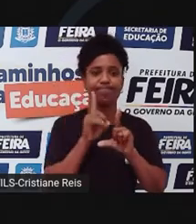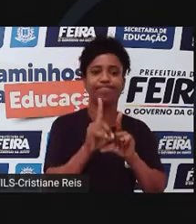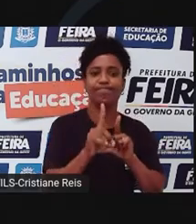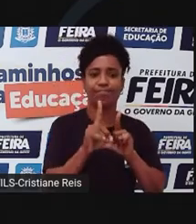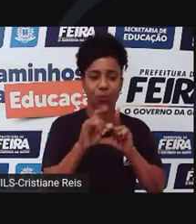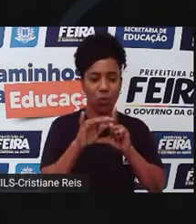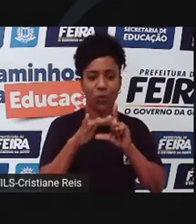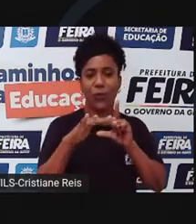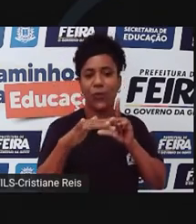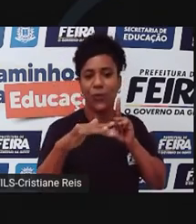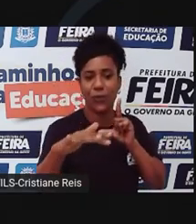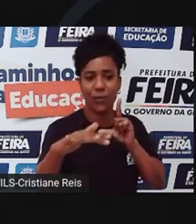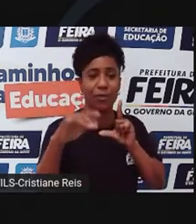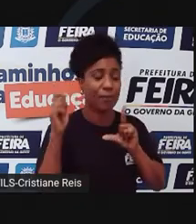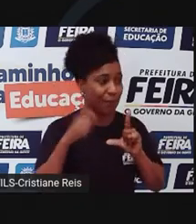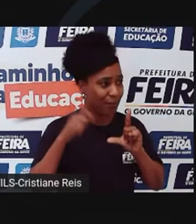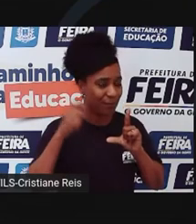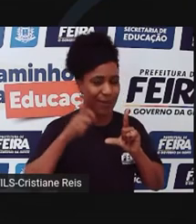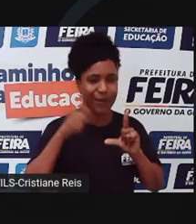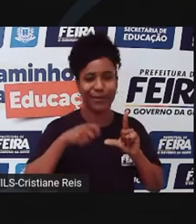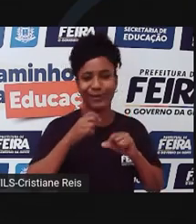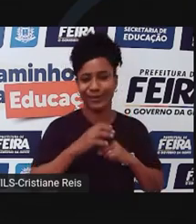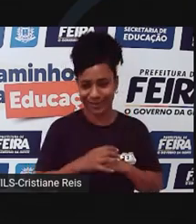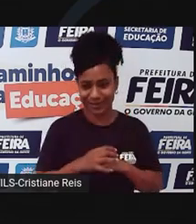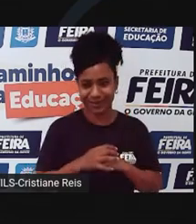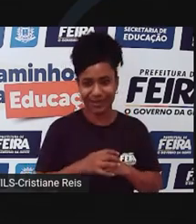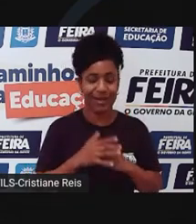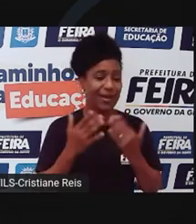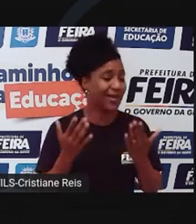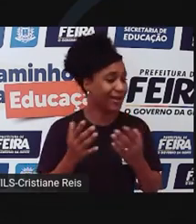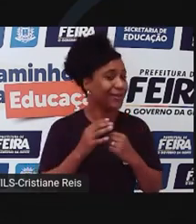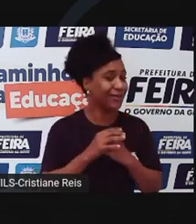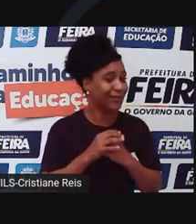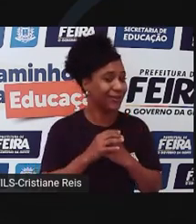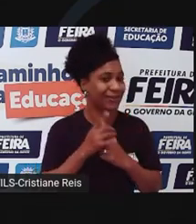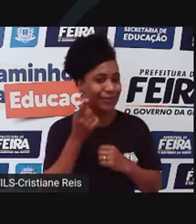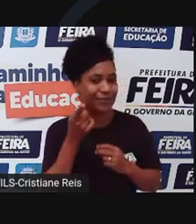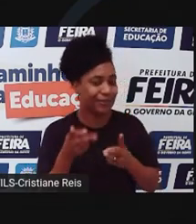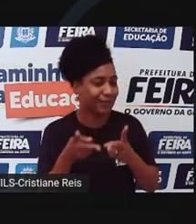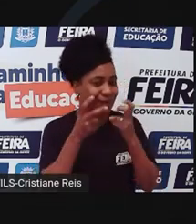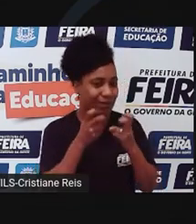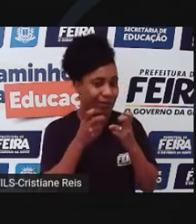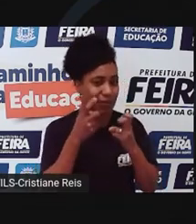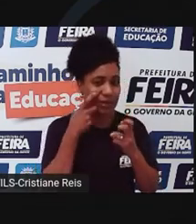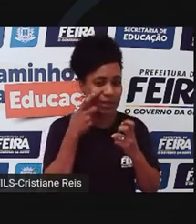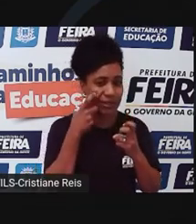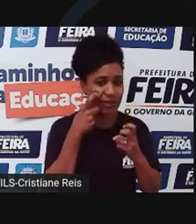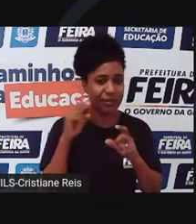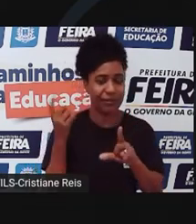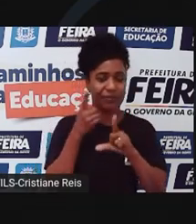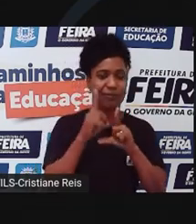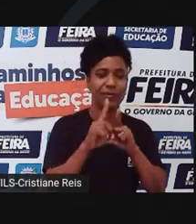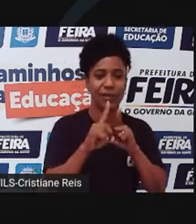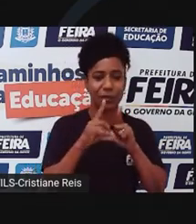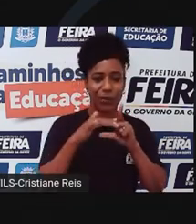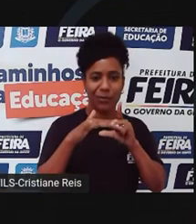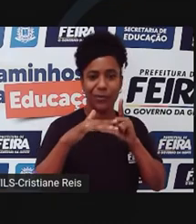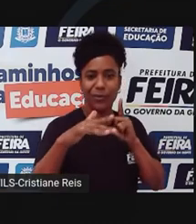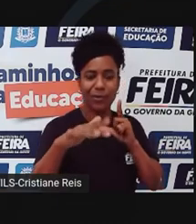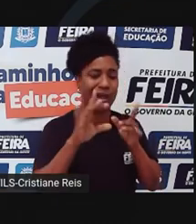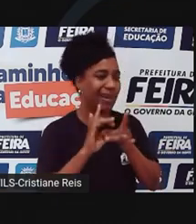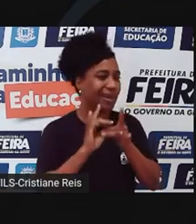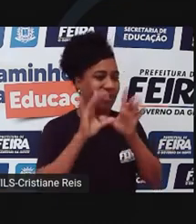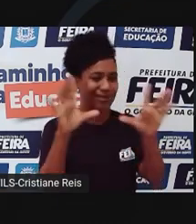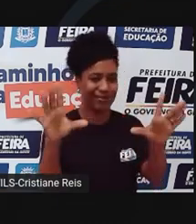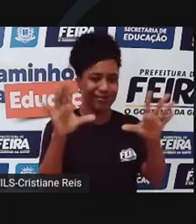influenciar a outra para alguma coisa. Eu costumo dizer que é um mercado quase sem barreira de entrada porque desde que